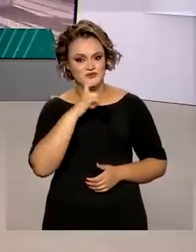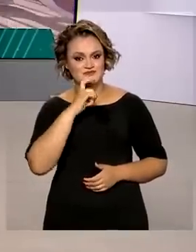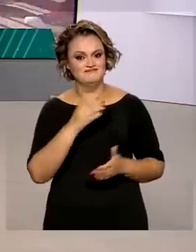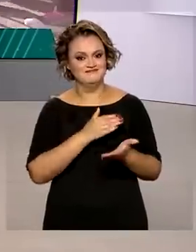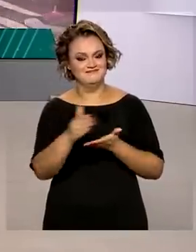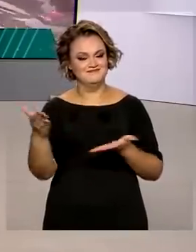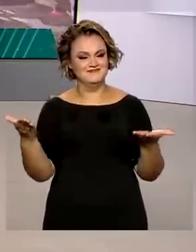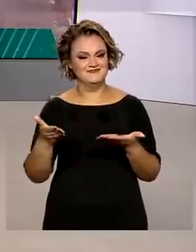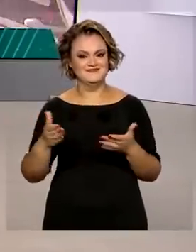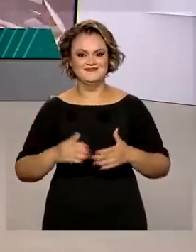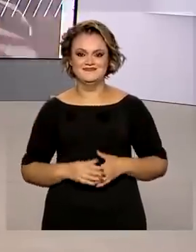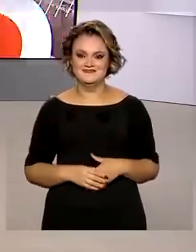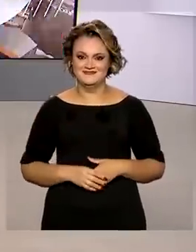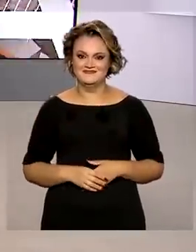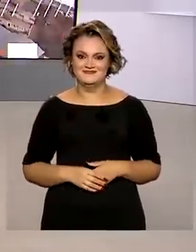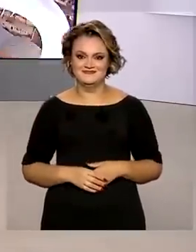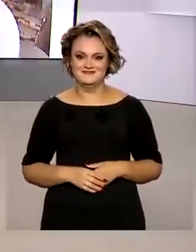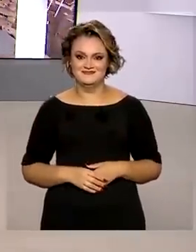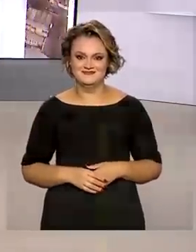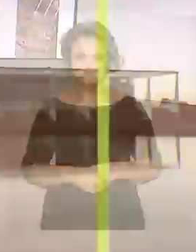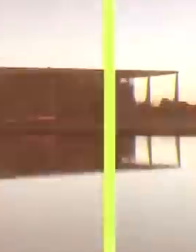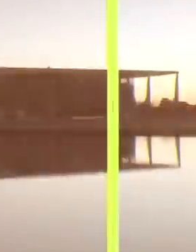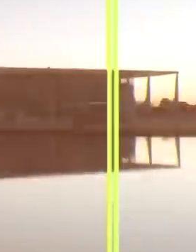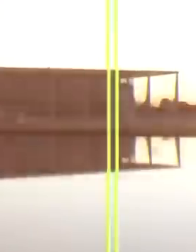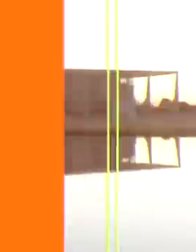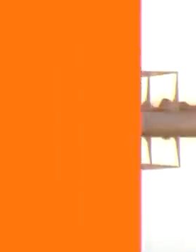de julho, o Brasil em Dia já está no ar.